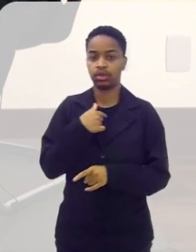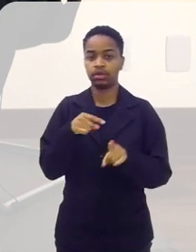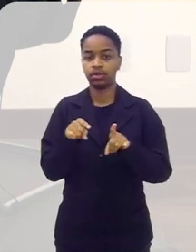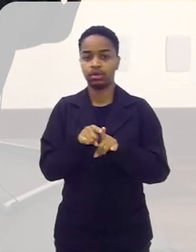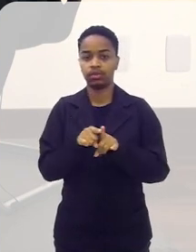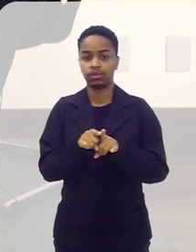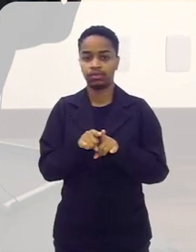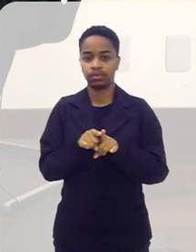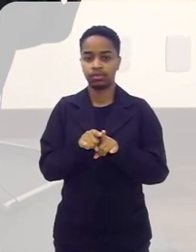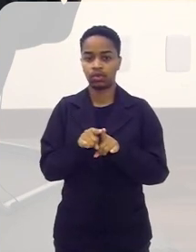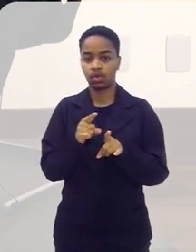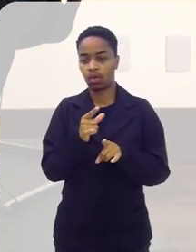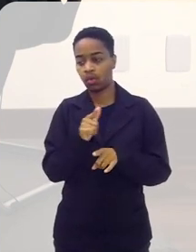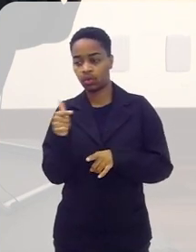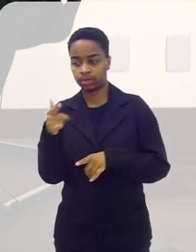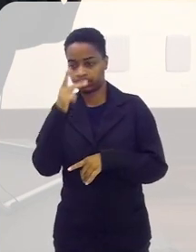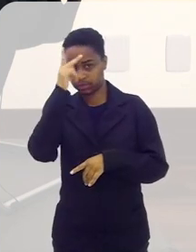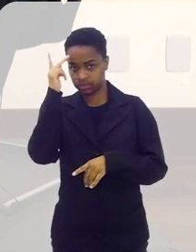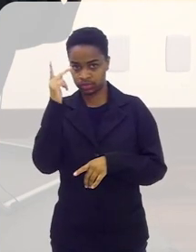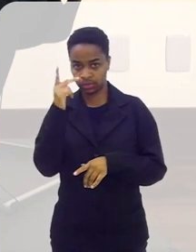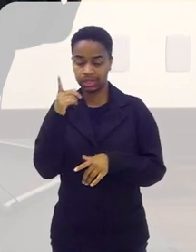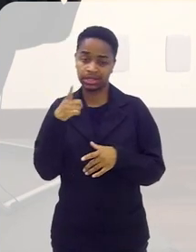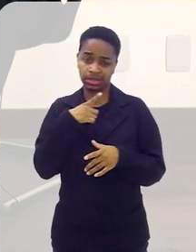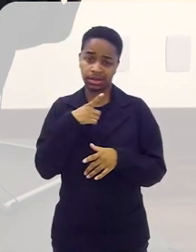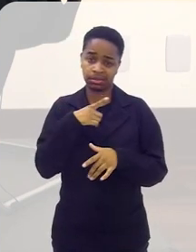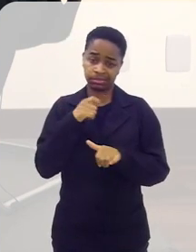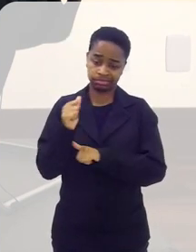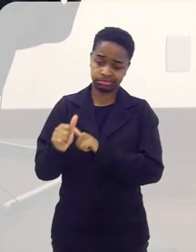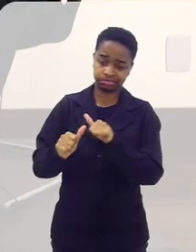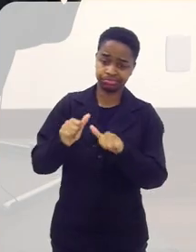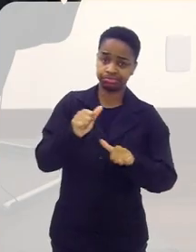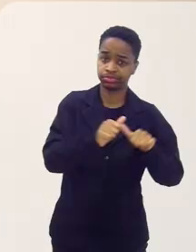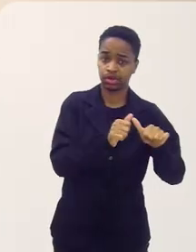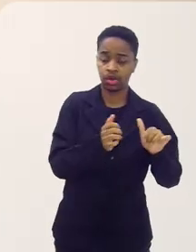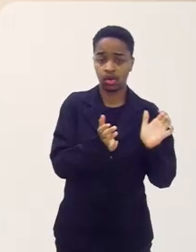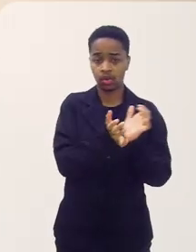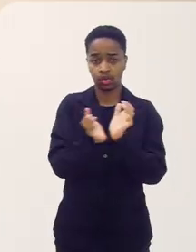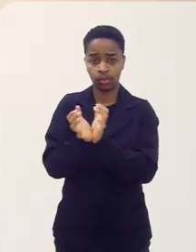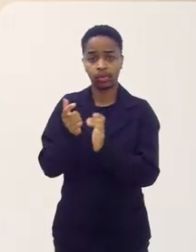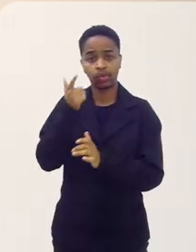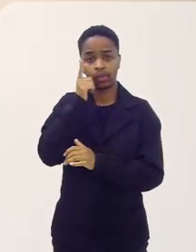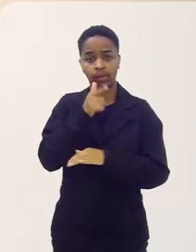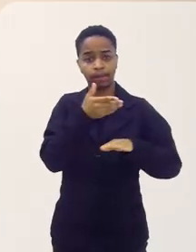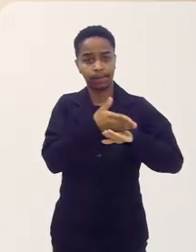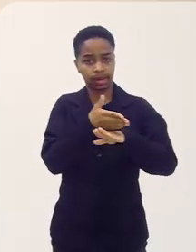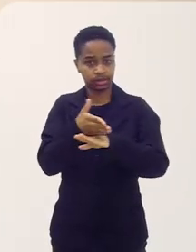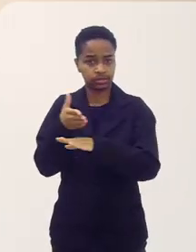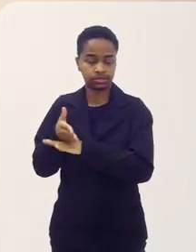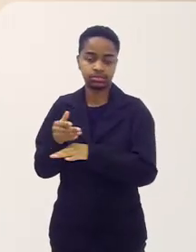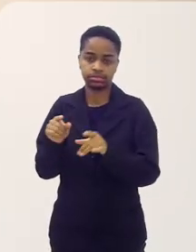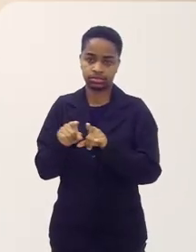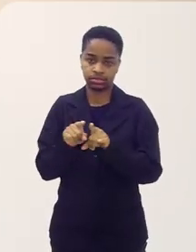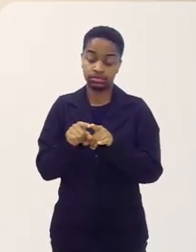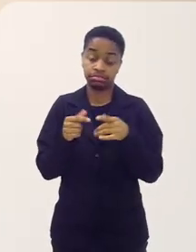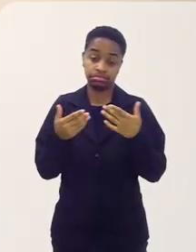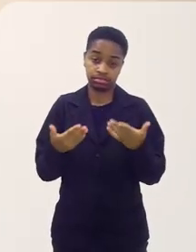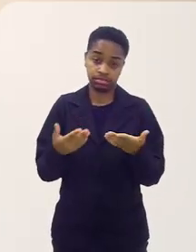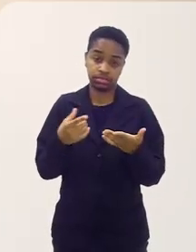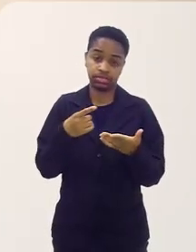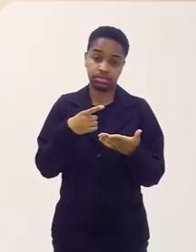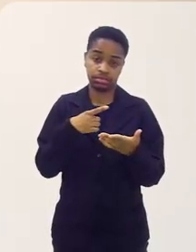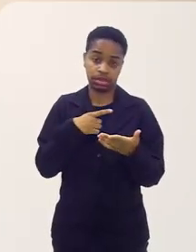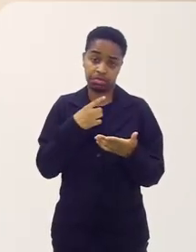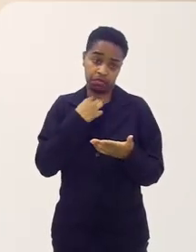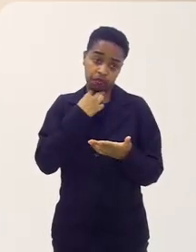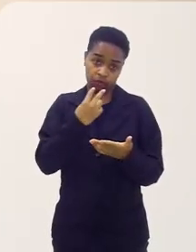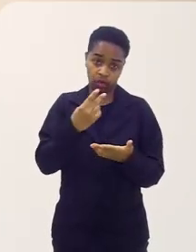e mais um membro no Conselho Fiscal. Então, isso é um cargo rotativo que os associados conseguem participar. Então,